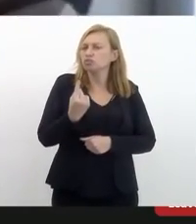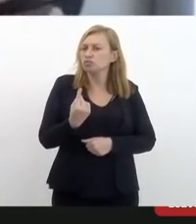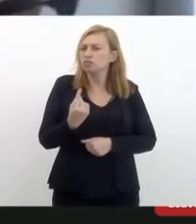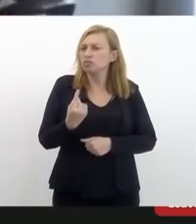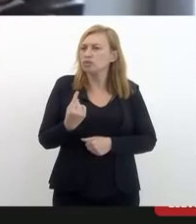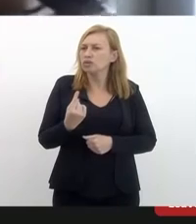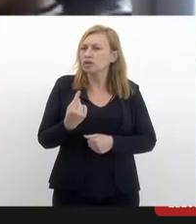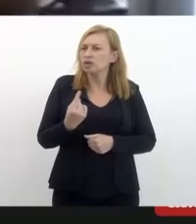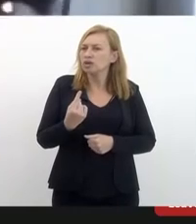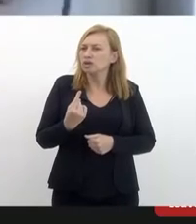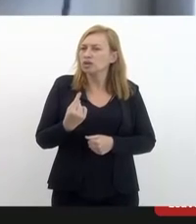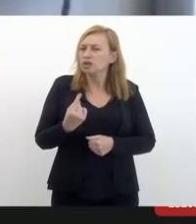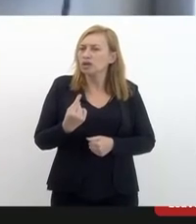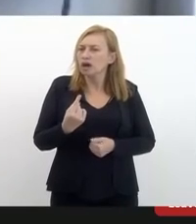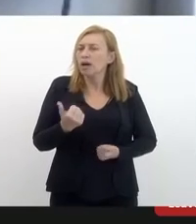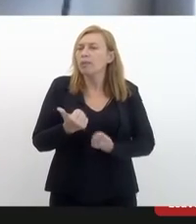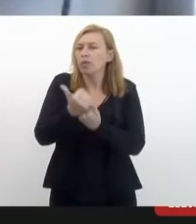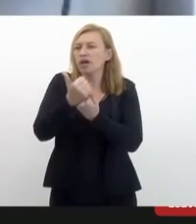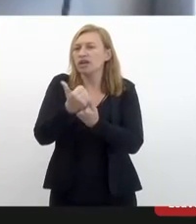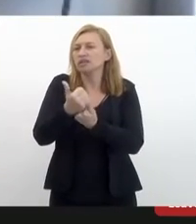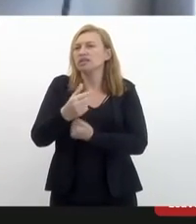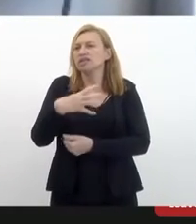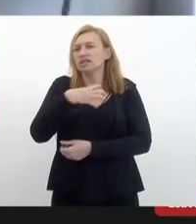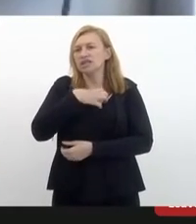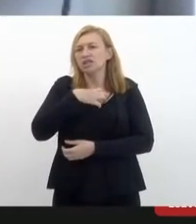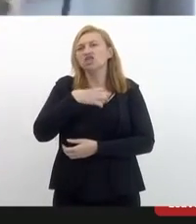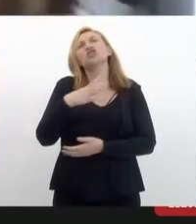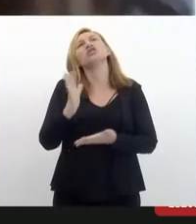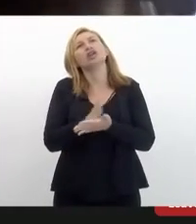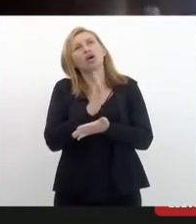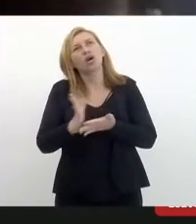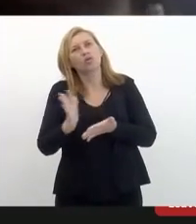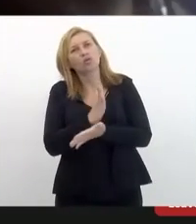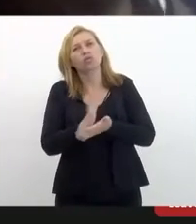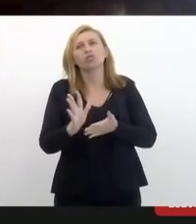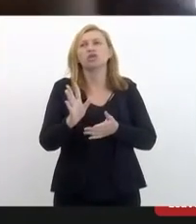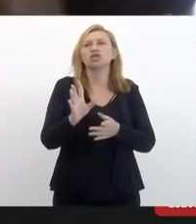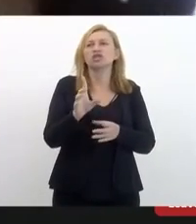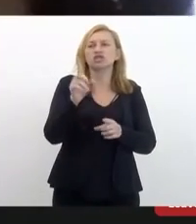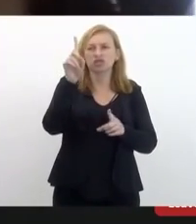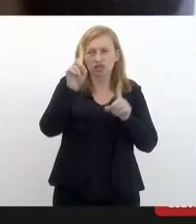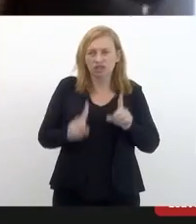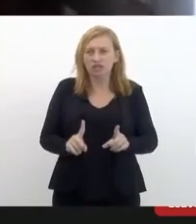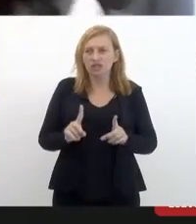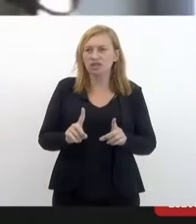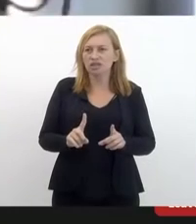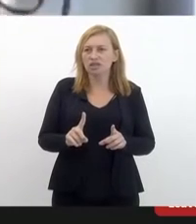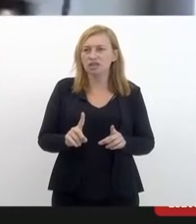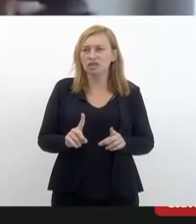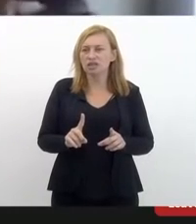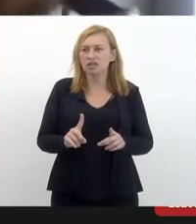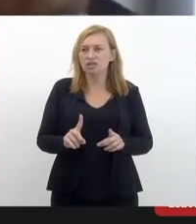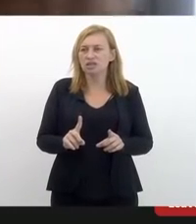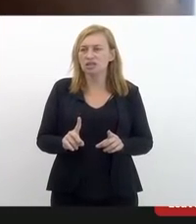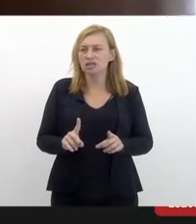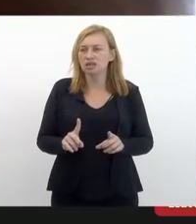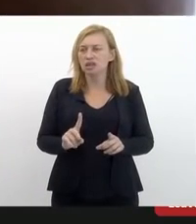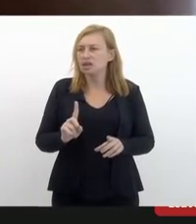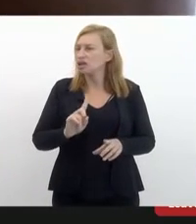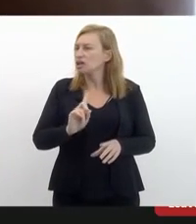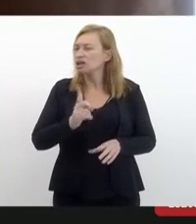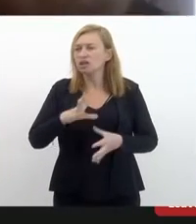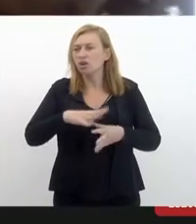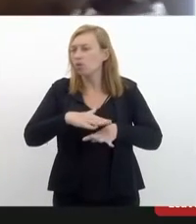amparar nesse sentido que tem algumas deficiências que não são irreversíveis. Por exemplo, quem está